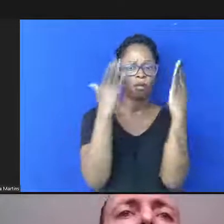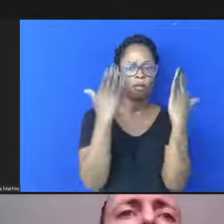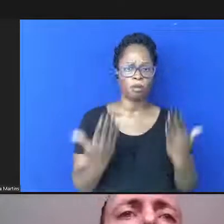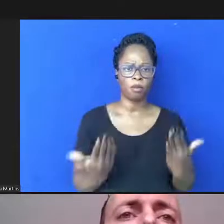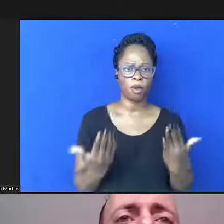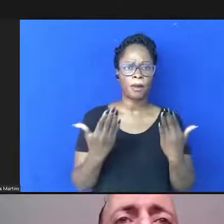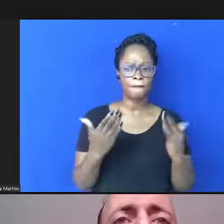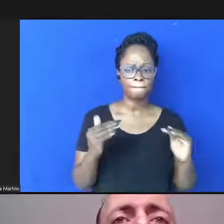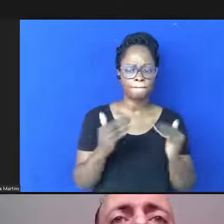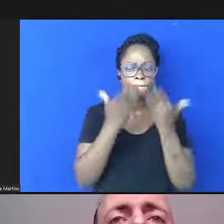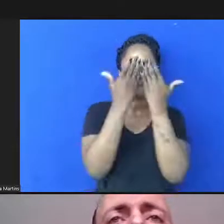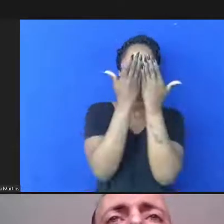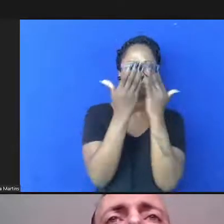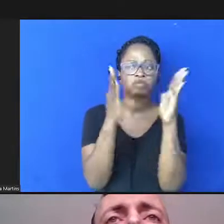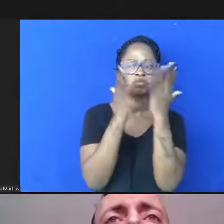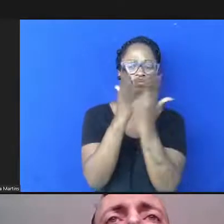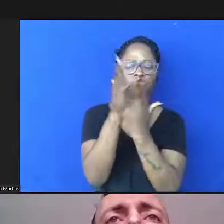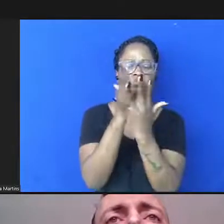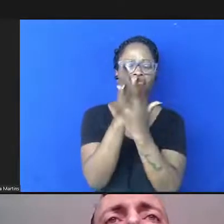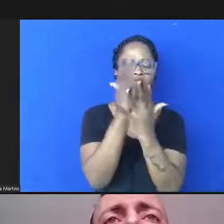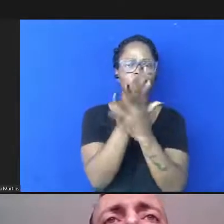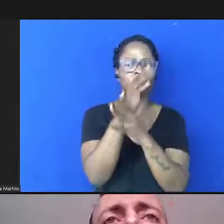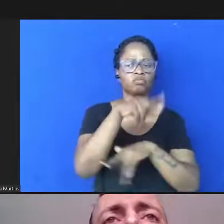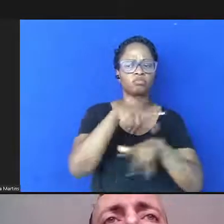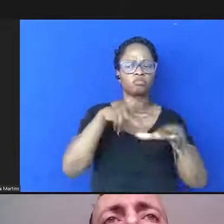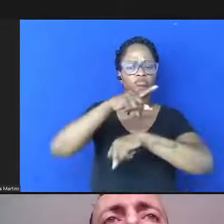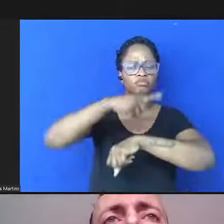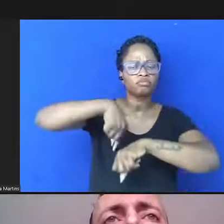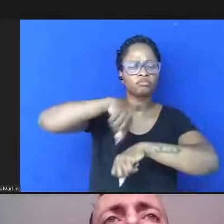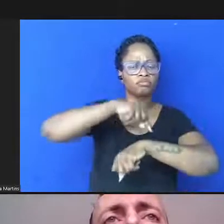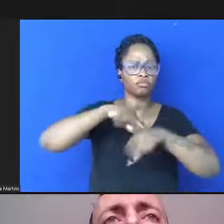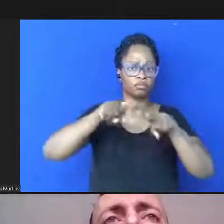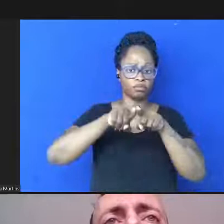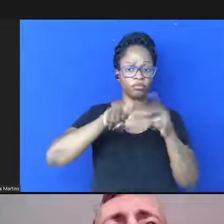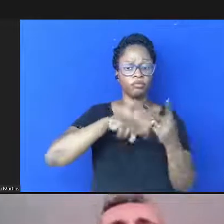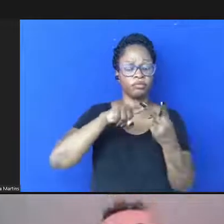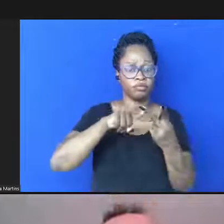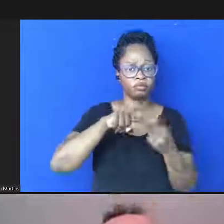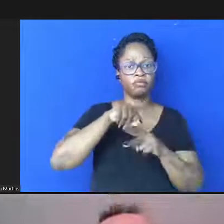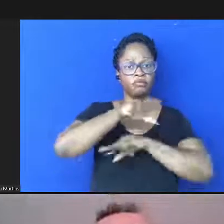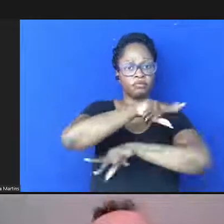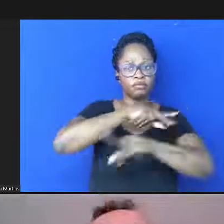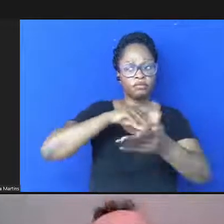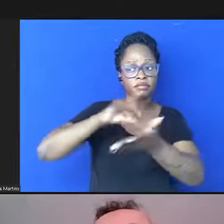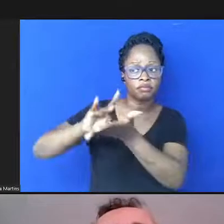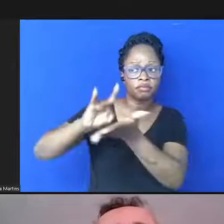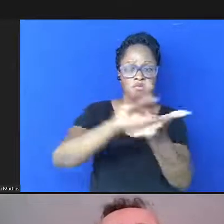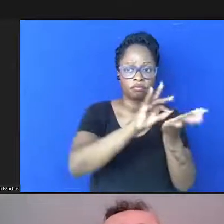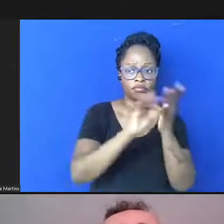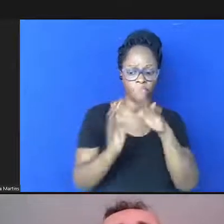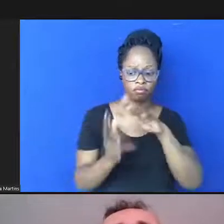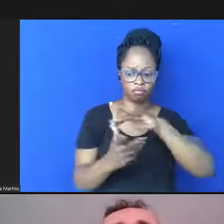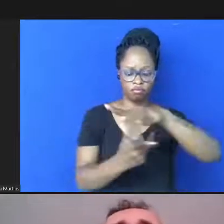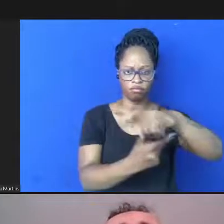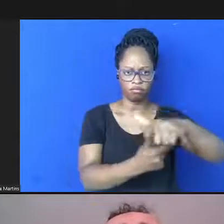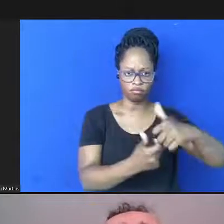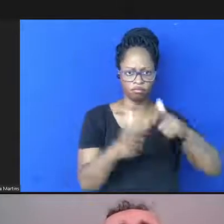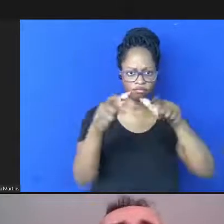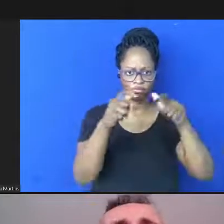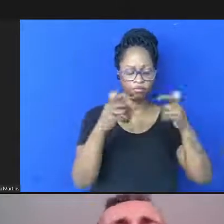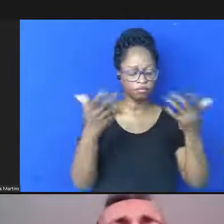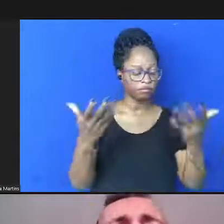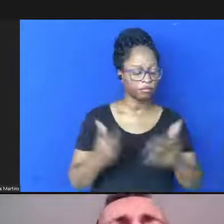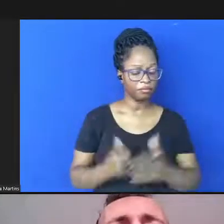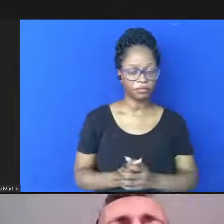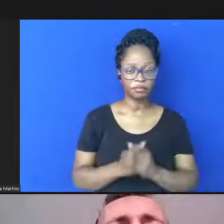amplos que tem em consideração os diferentes relógios as diferentes realidades planetárias locais e